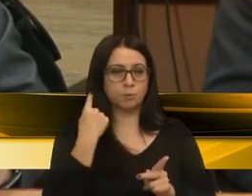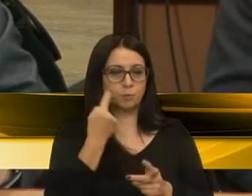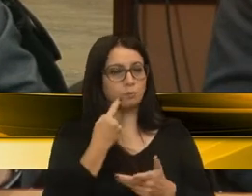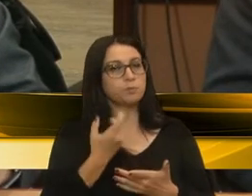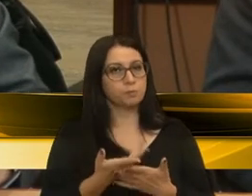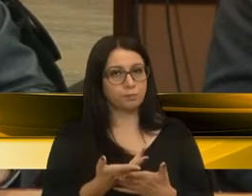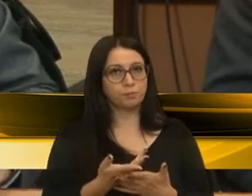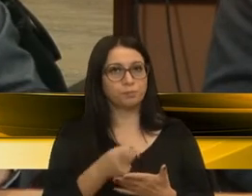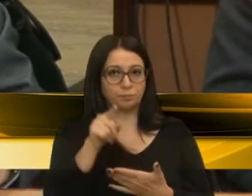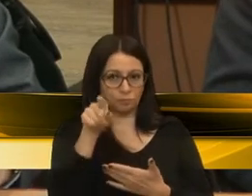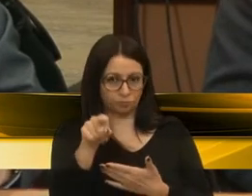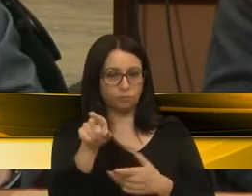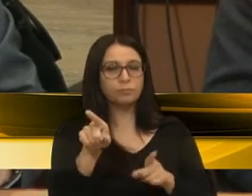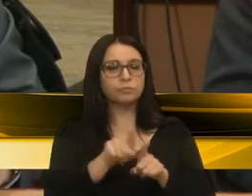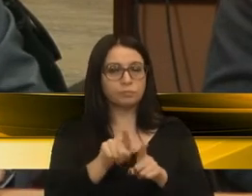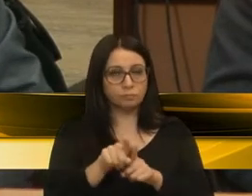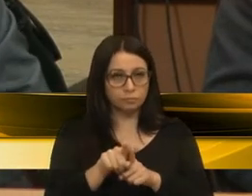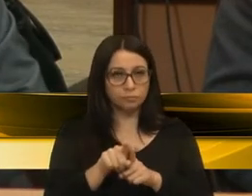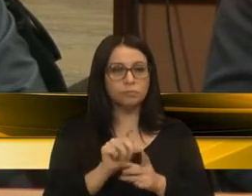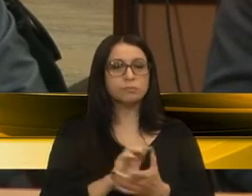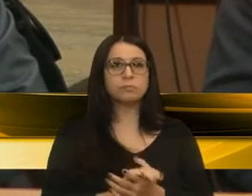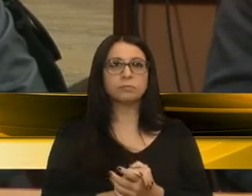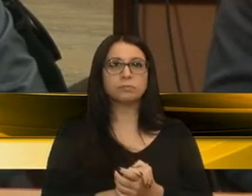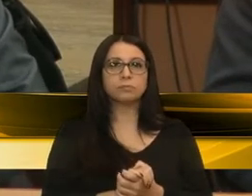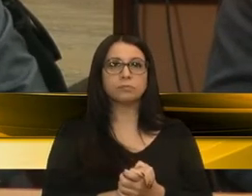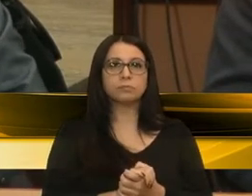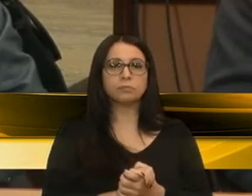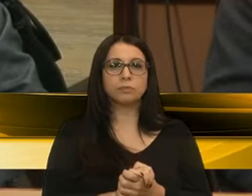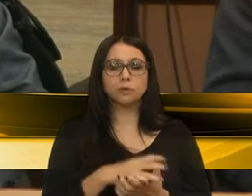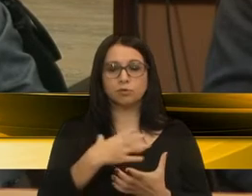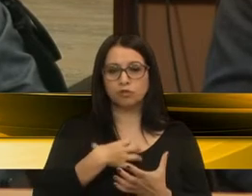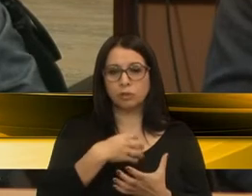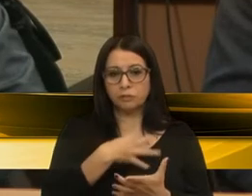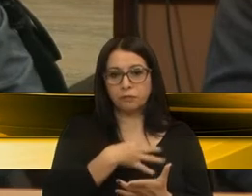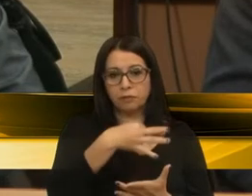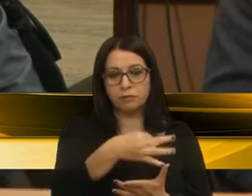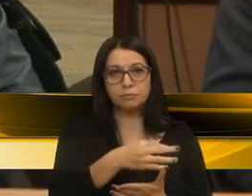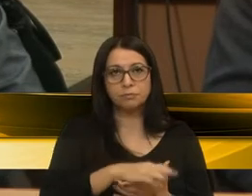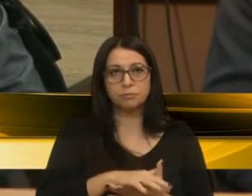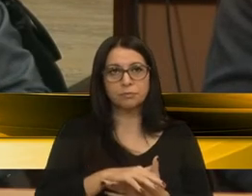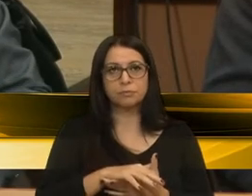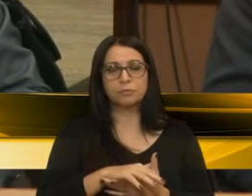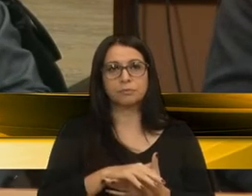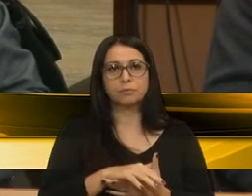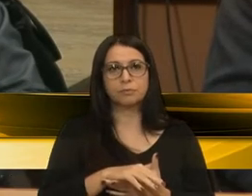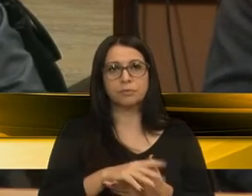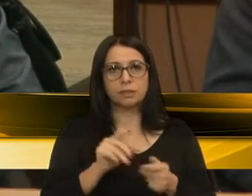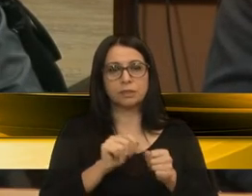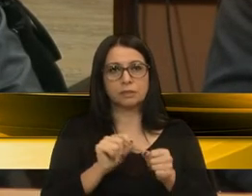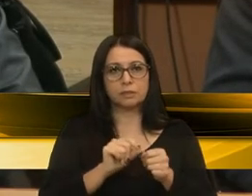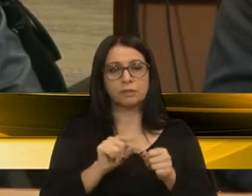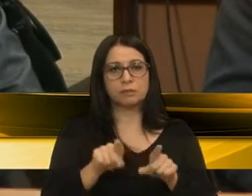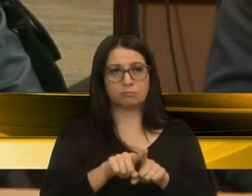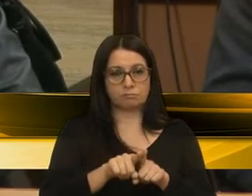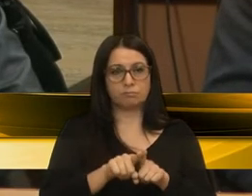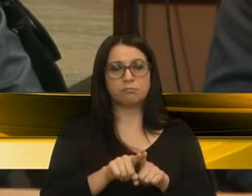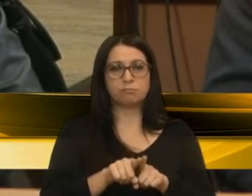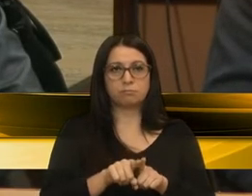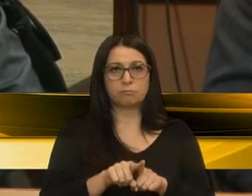O senhor também, de uma forma voluntária, estará fazendo também